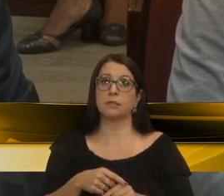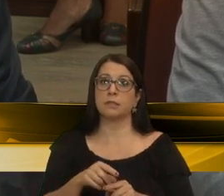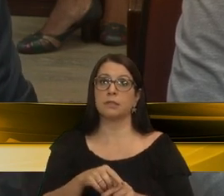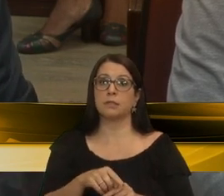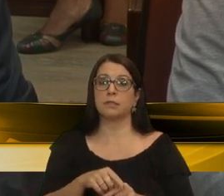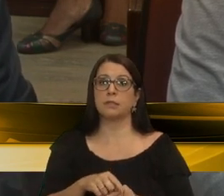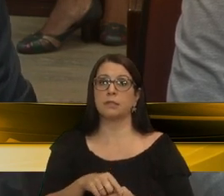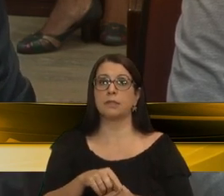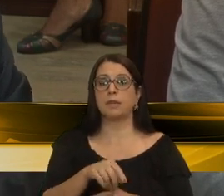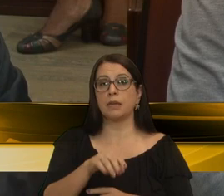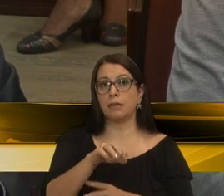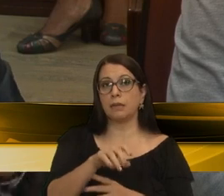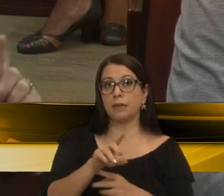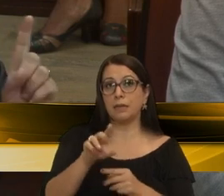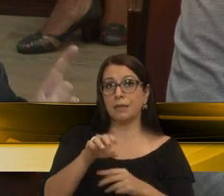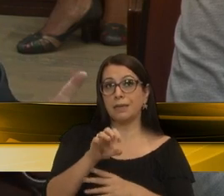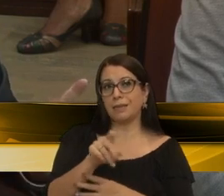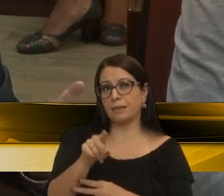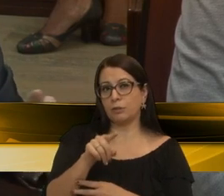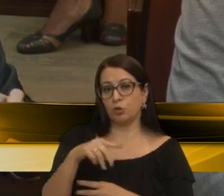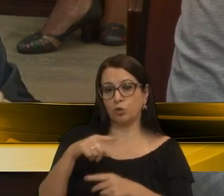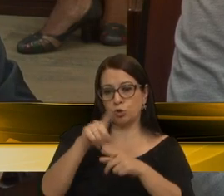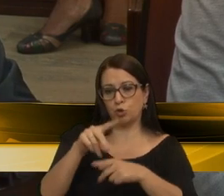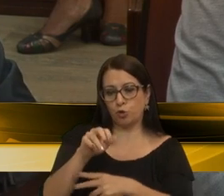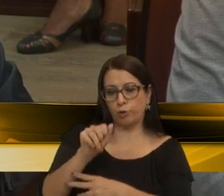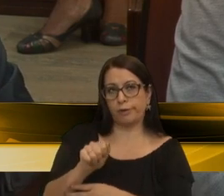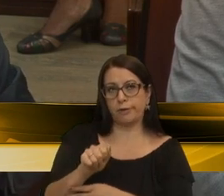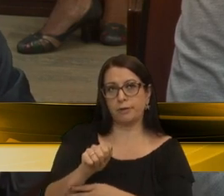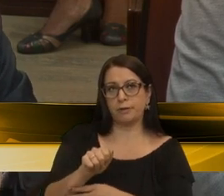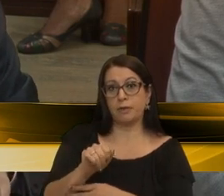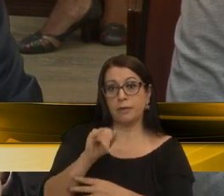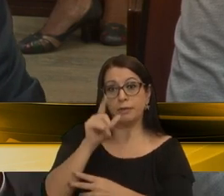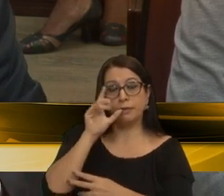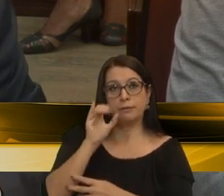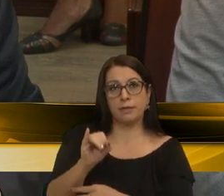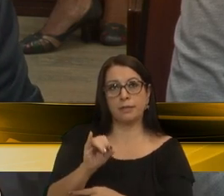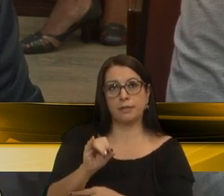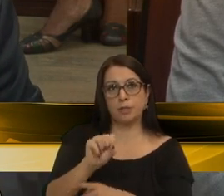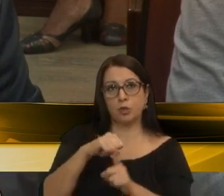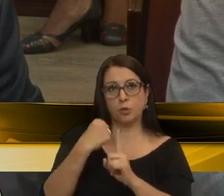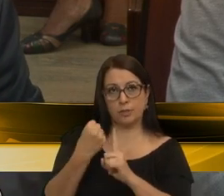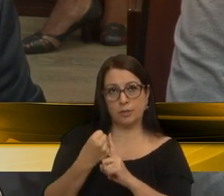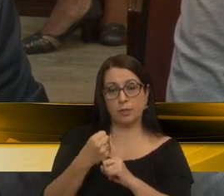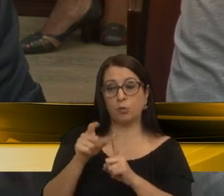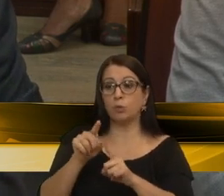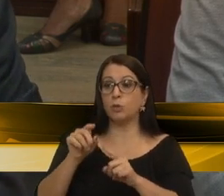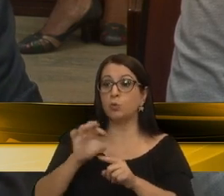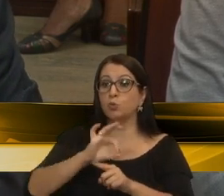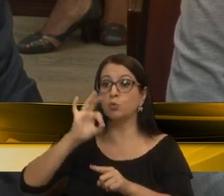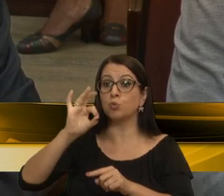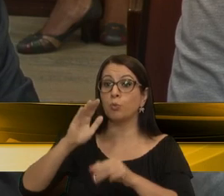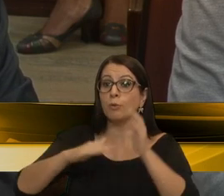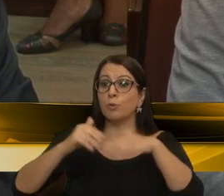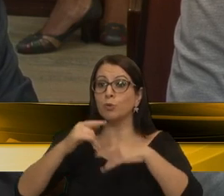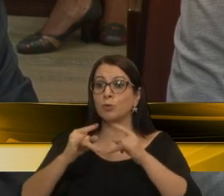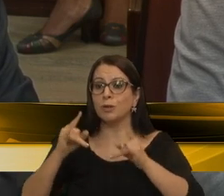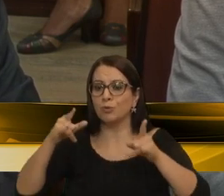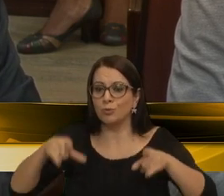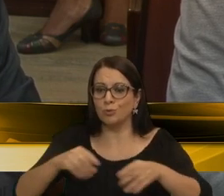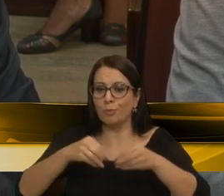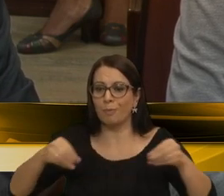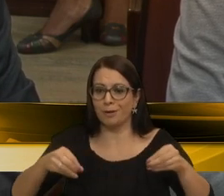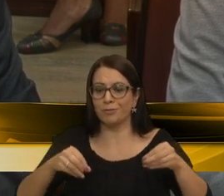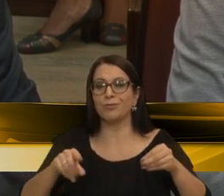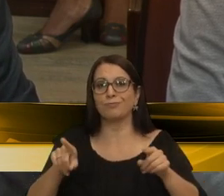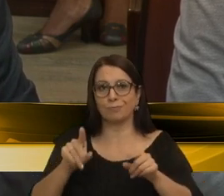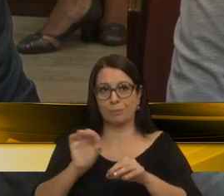zona de interesse social e os índices construtivos que a gente precisa também acertar. Então, estarei marcando essa agenda